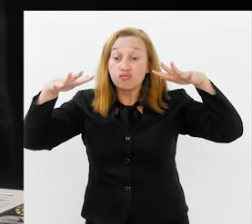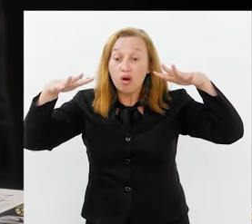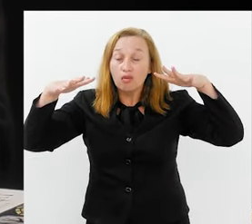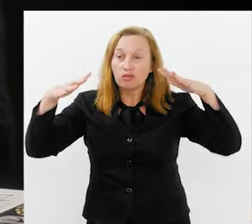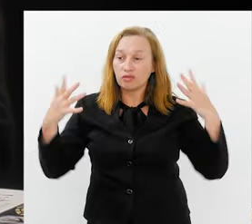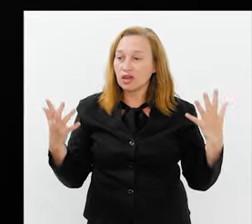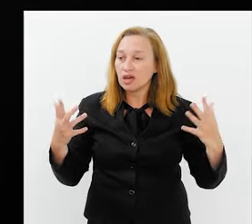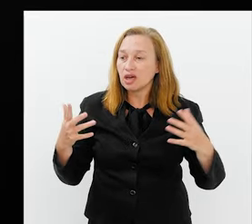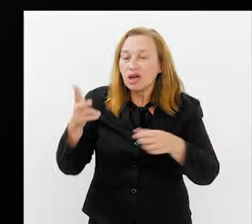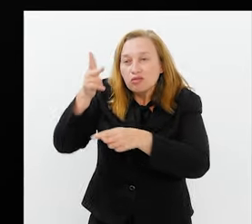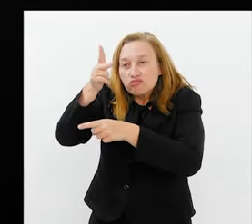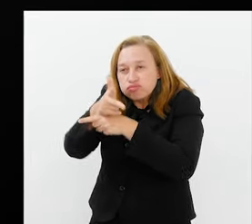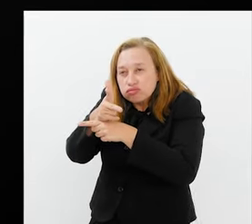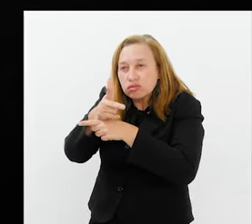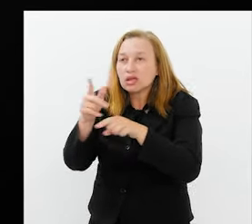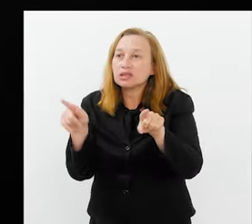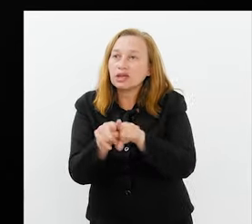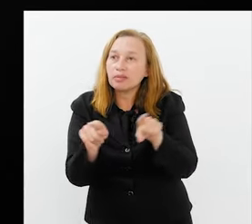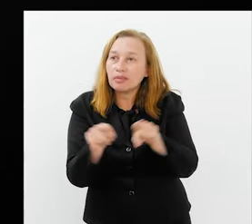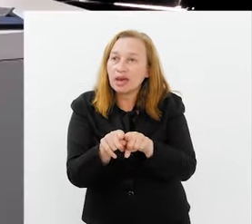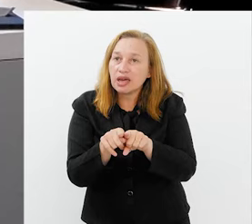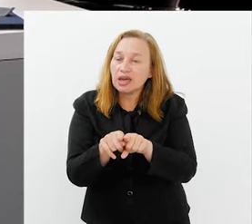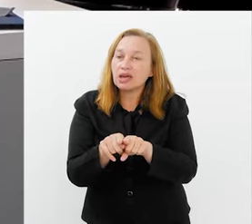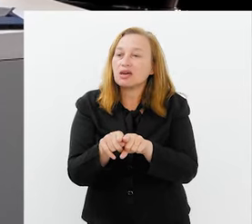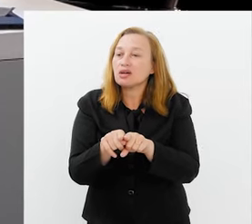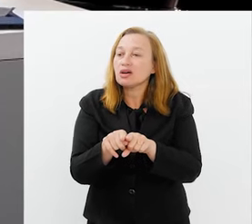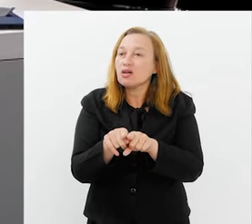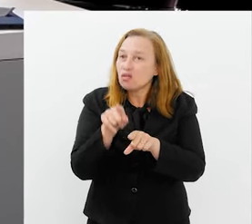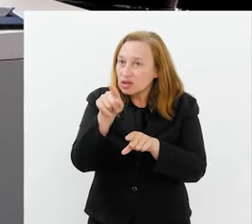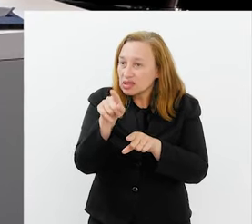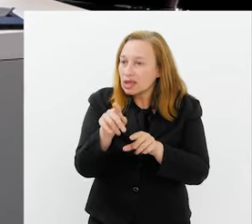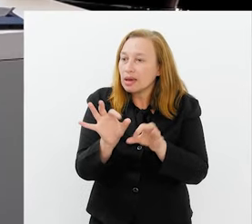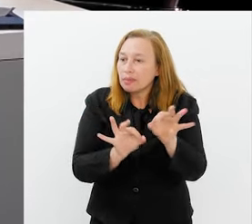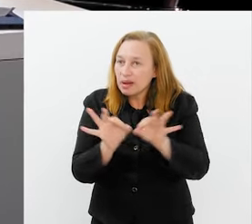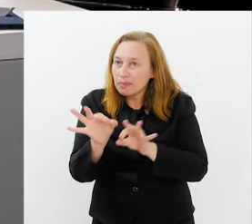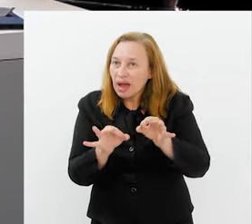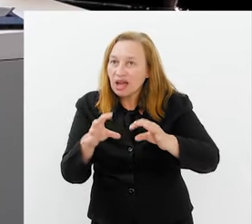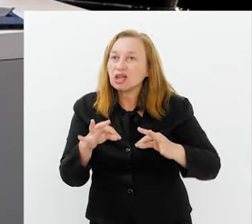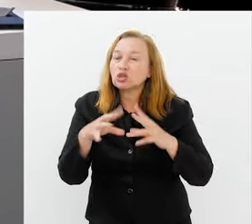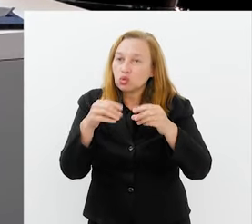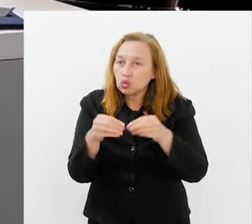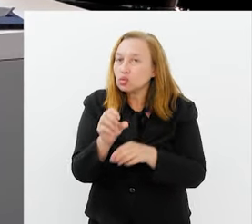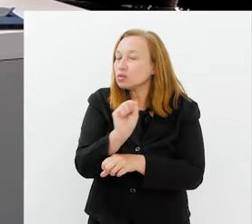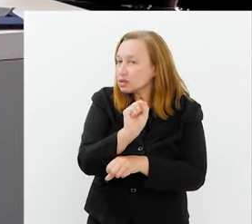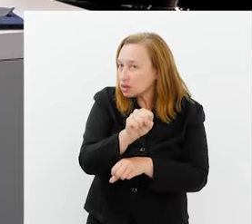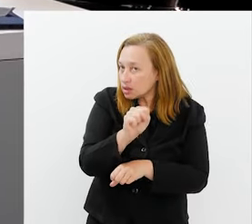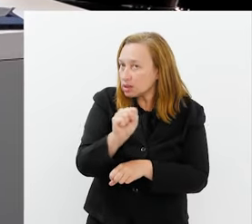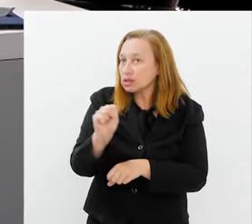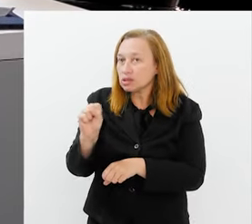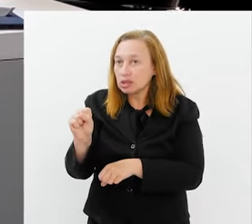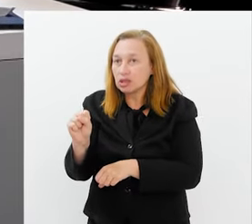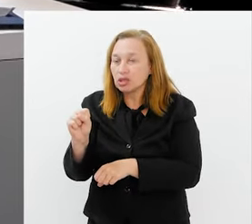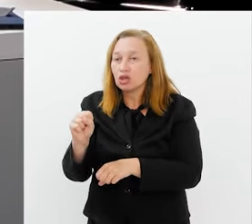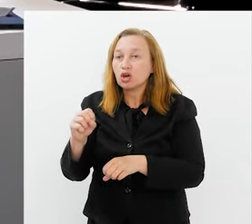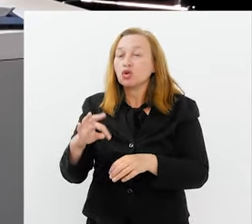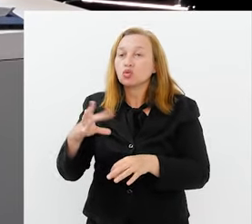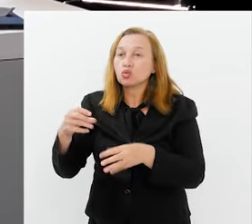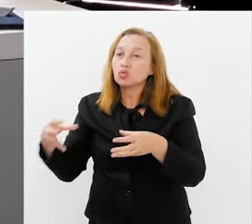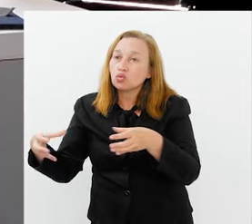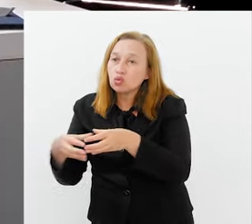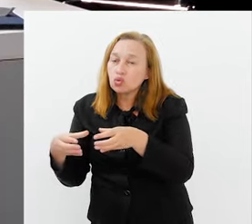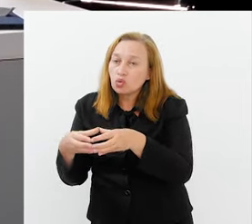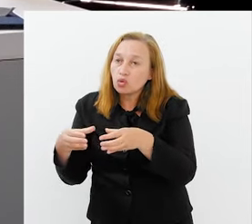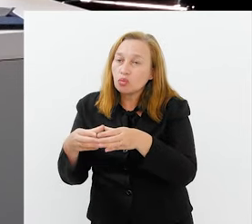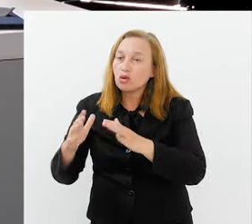-up é uma loucura. E você promove workshops, cursos, seus específicos? Sim, específicos com a equipe.